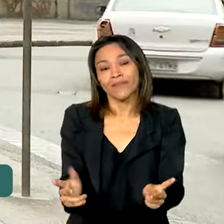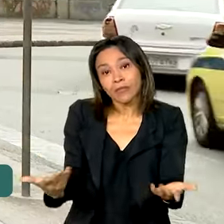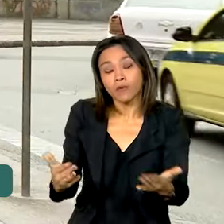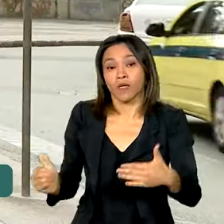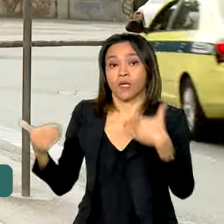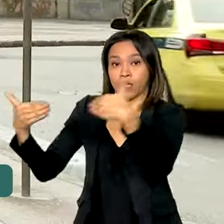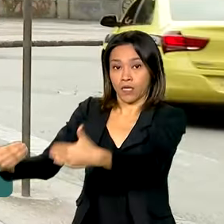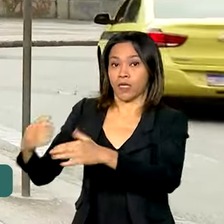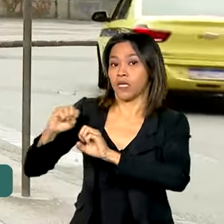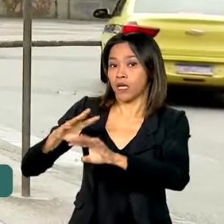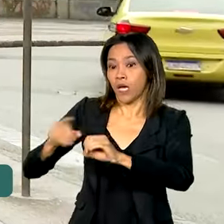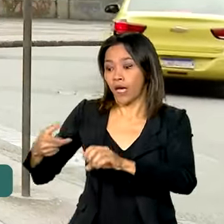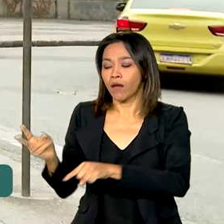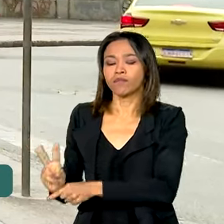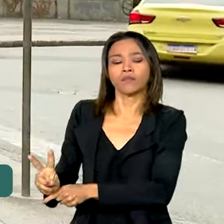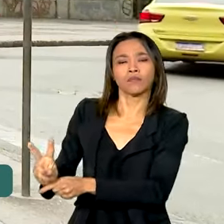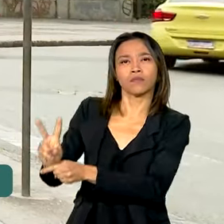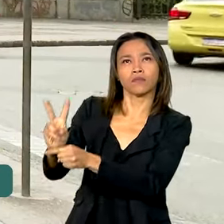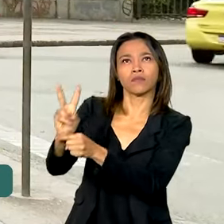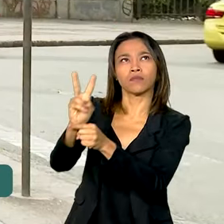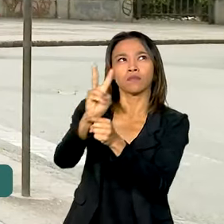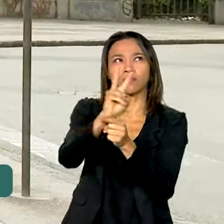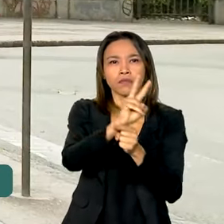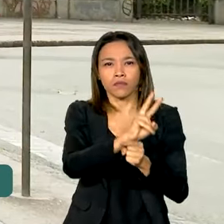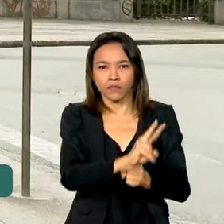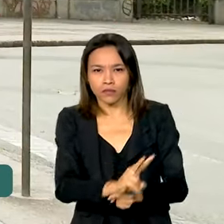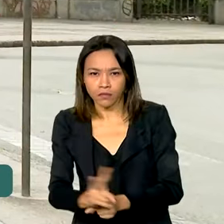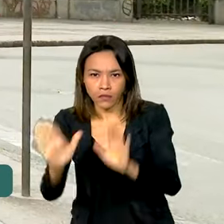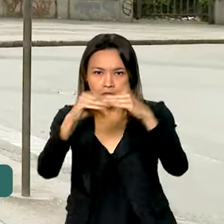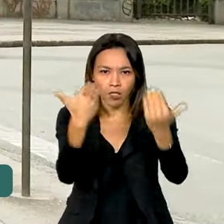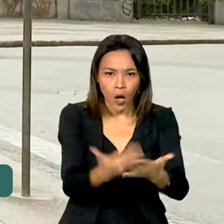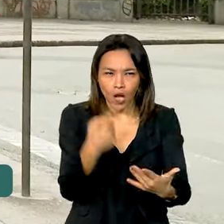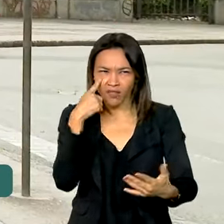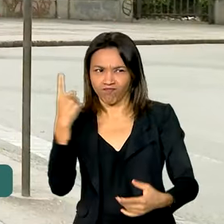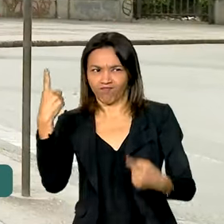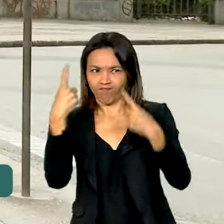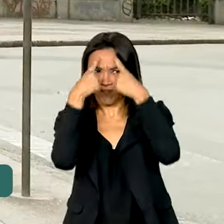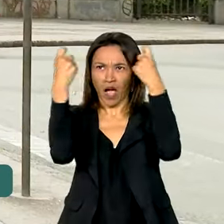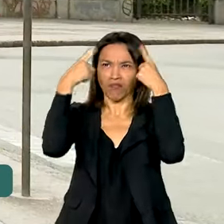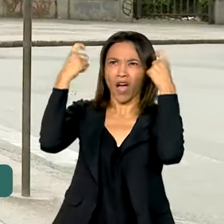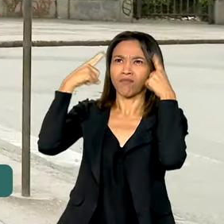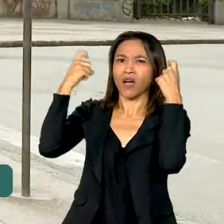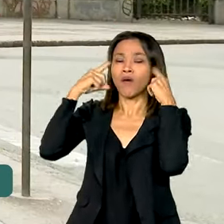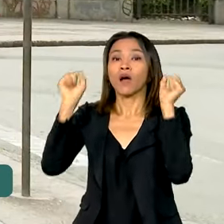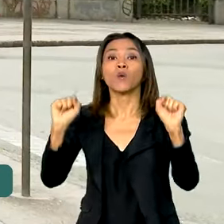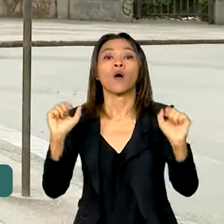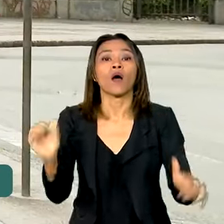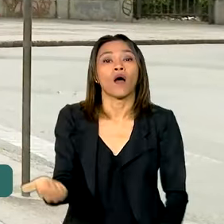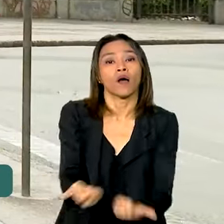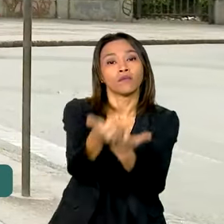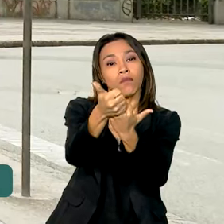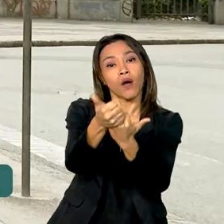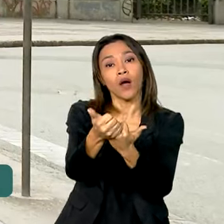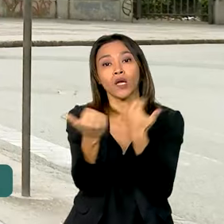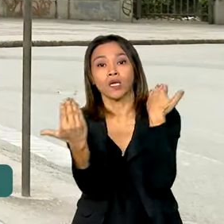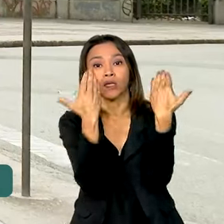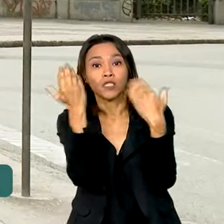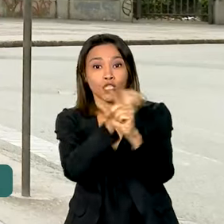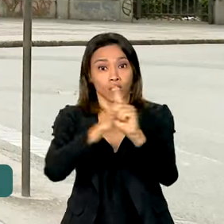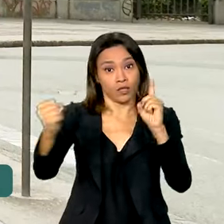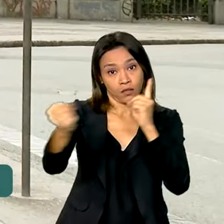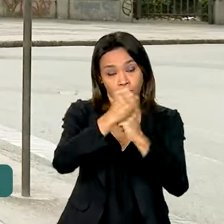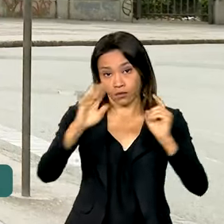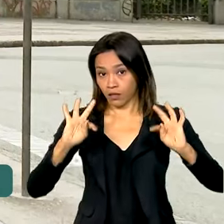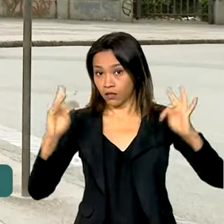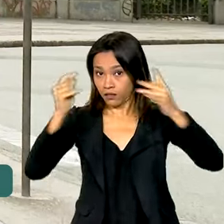Educação pretende assessorar as escolas consideradas violentas, oferecendo inclusive apoio psicossocial a toda a comunidade escolar